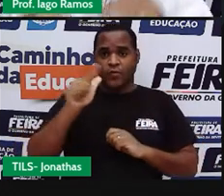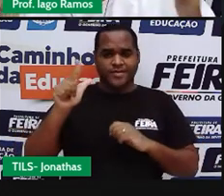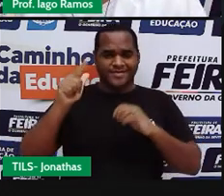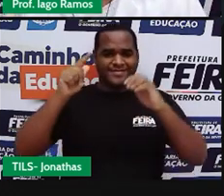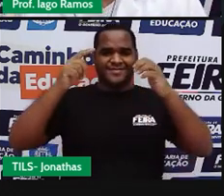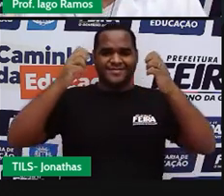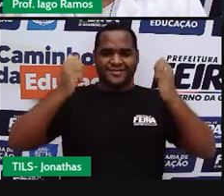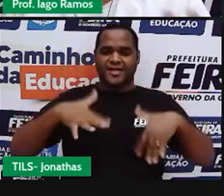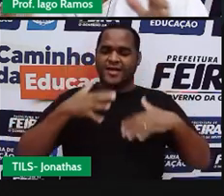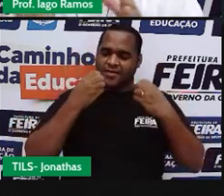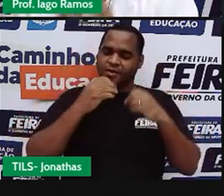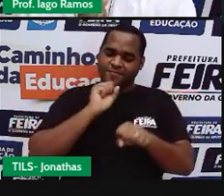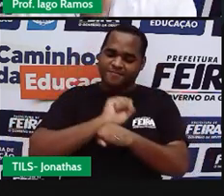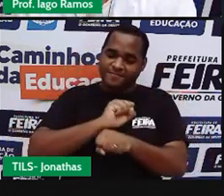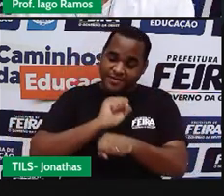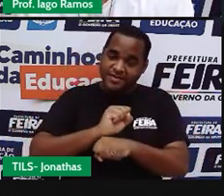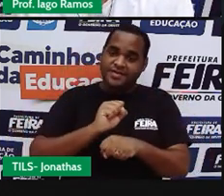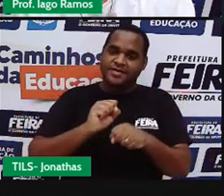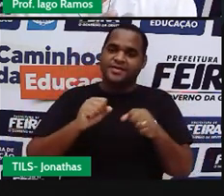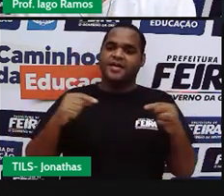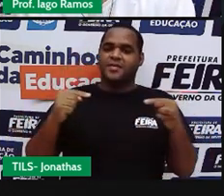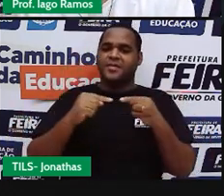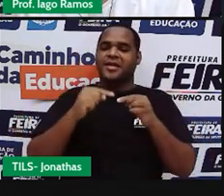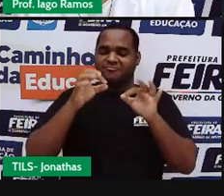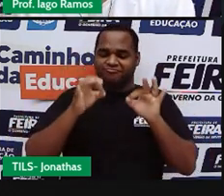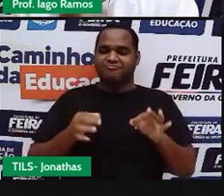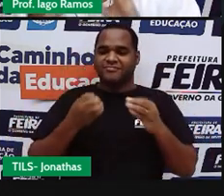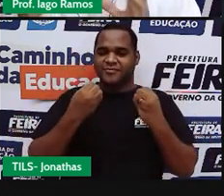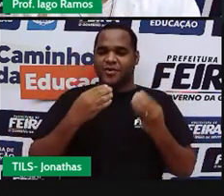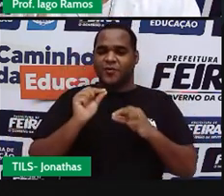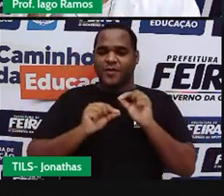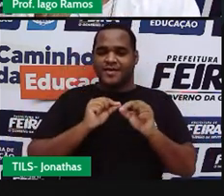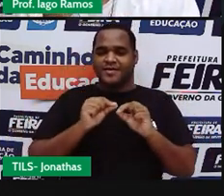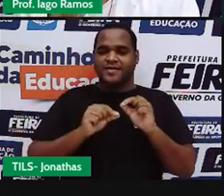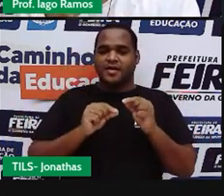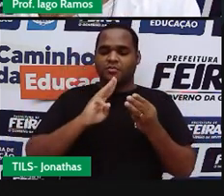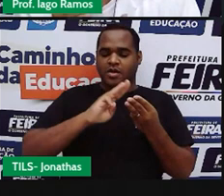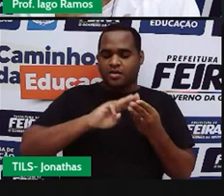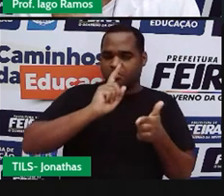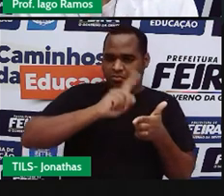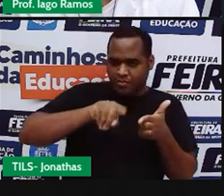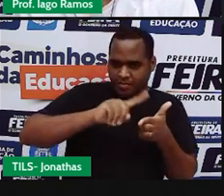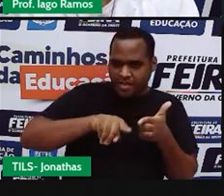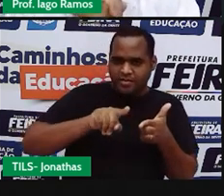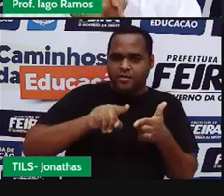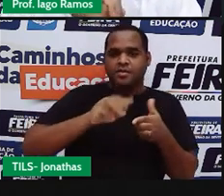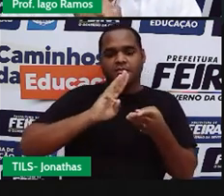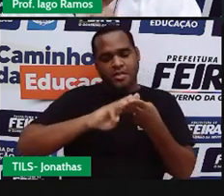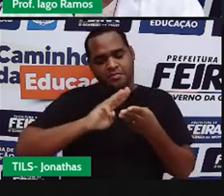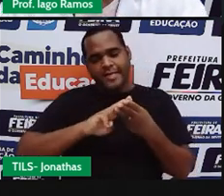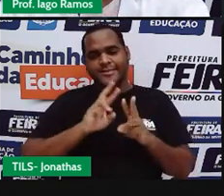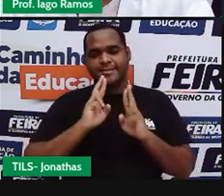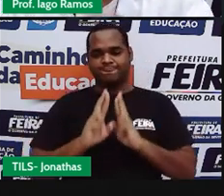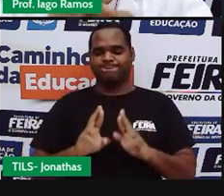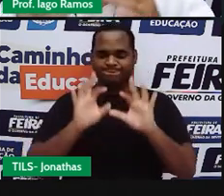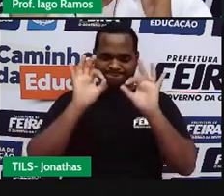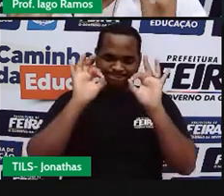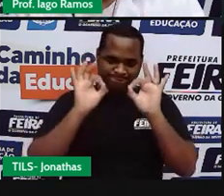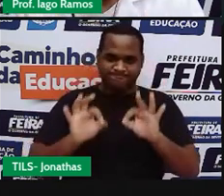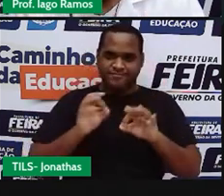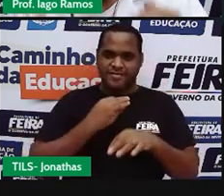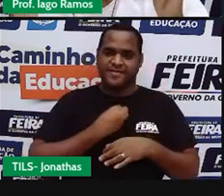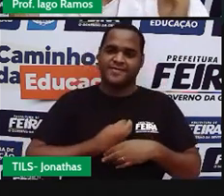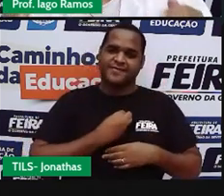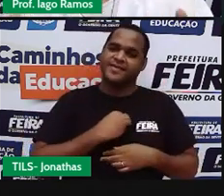próxima porque o nosso lema aqui sempre é acreditar que matemática não é problema, matemática é